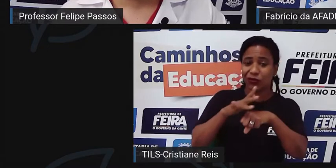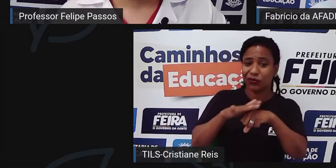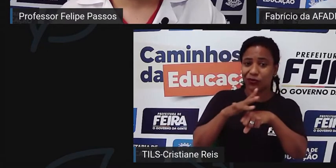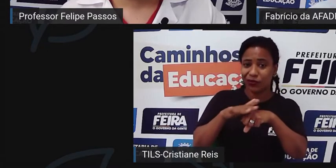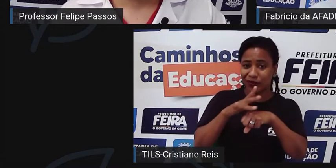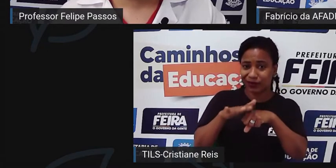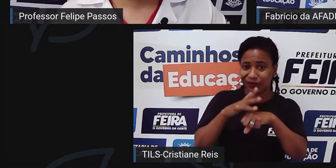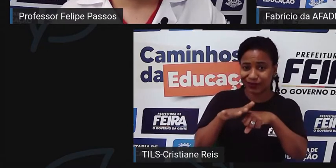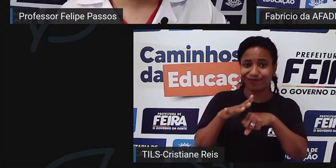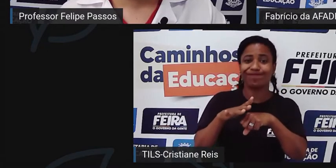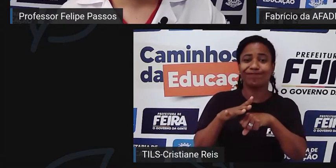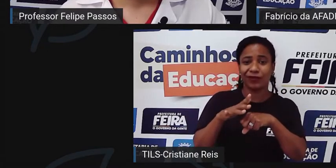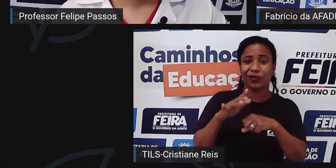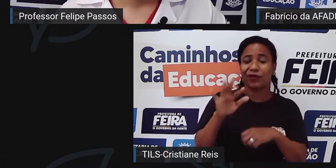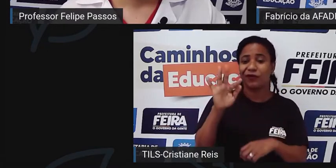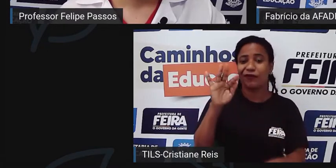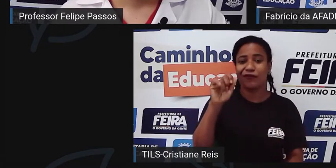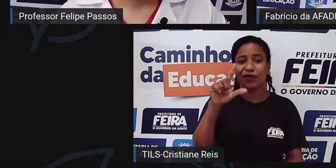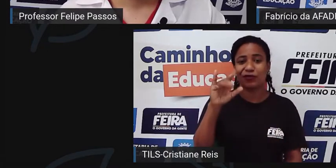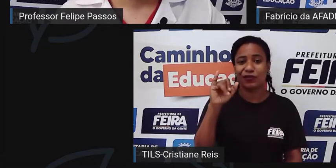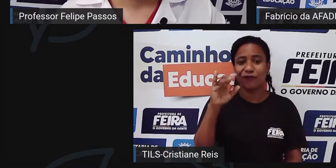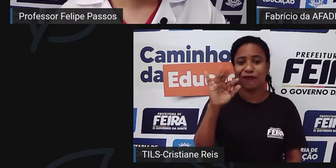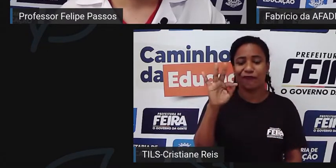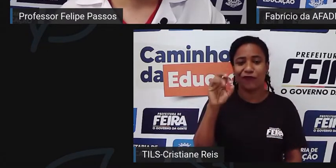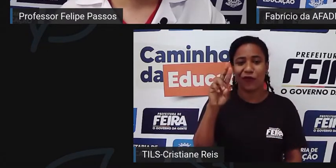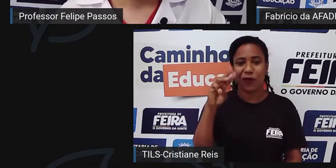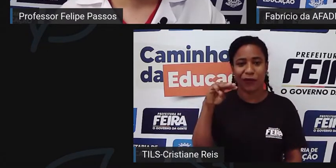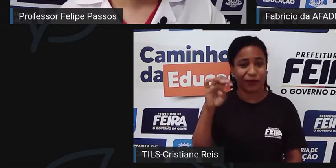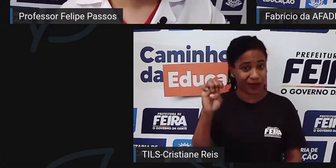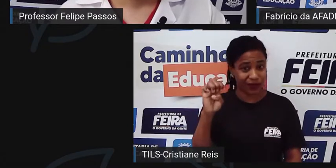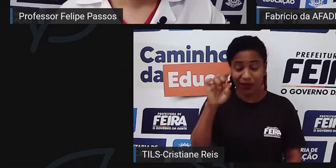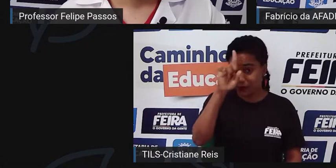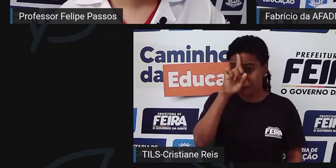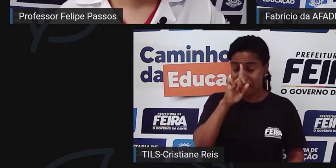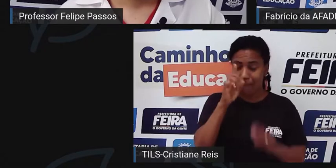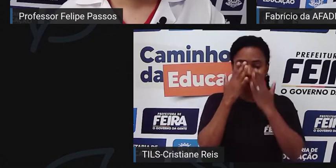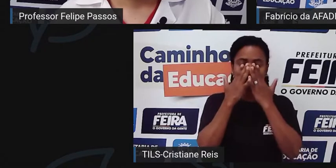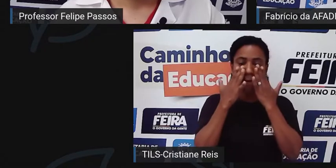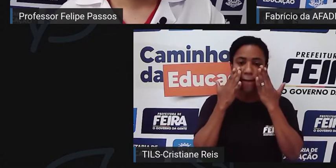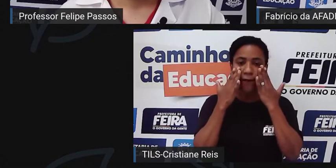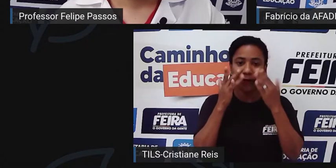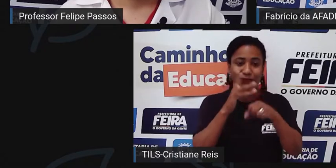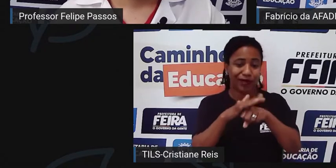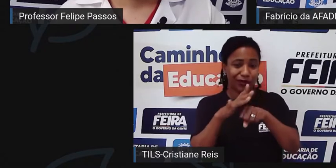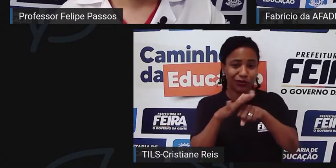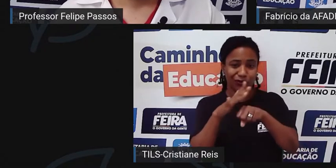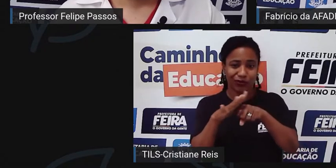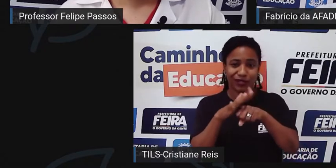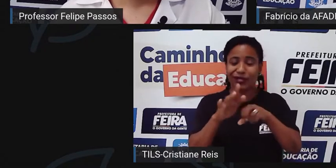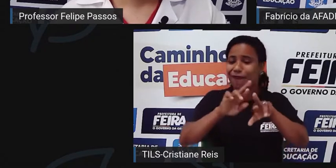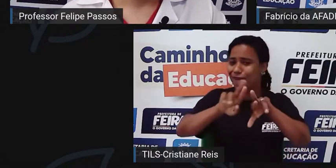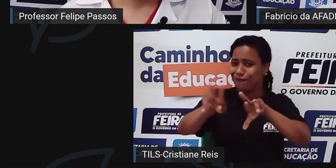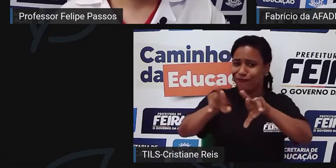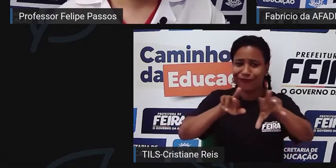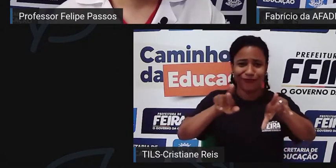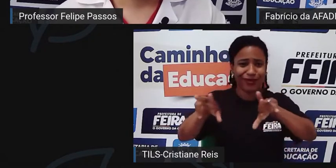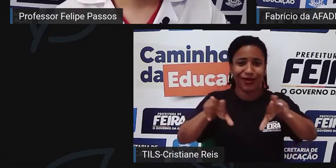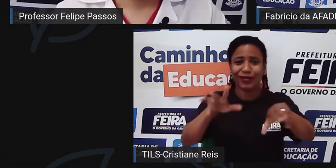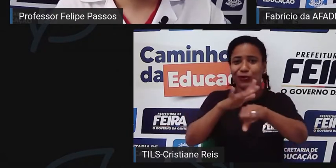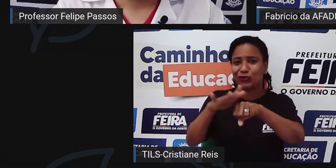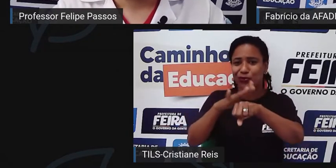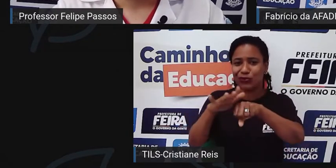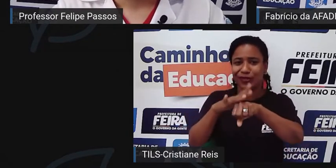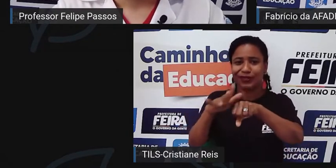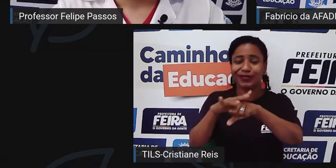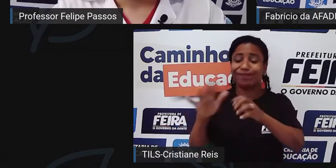falciforme, ela é somente a SS, mas a doença falciforme é um grupo de doenças que formam